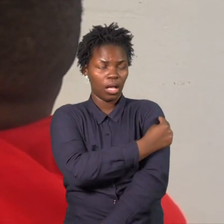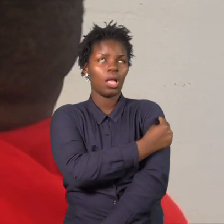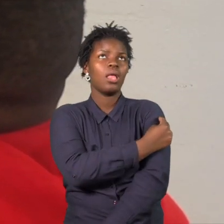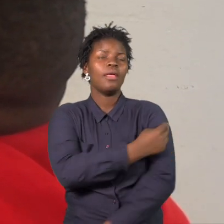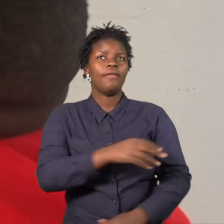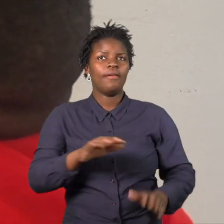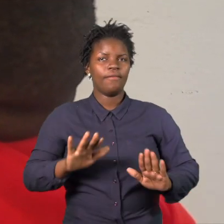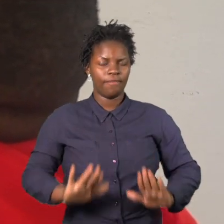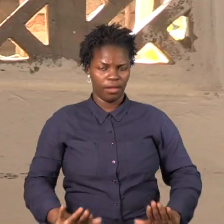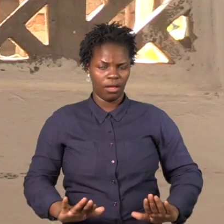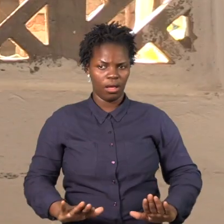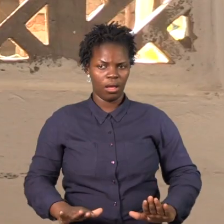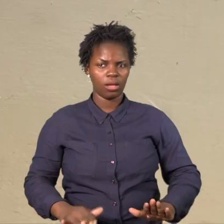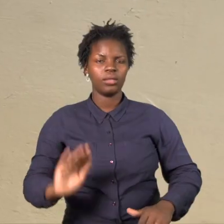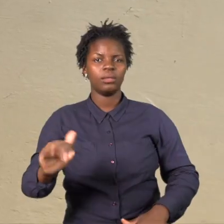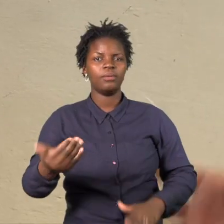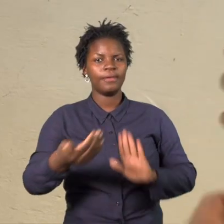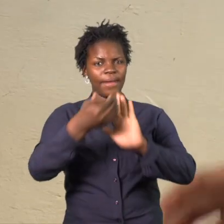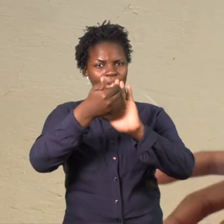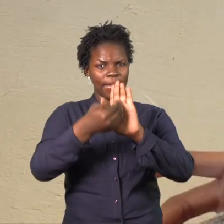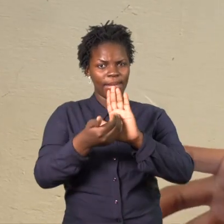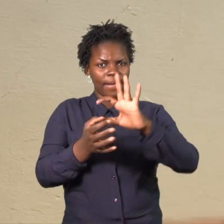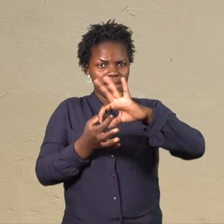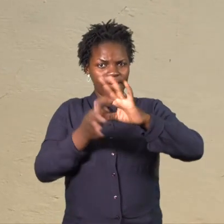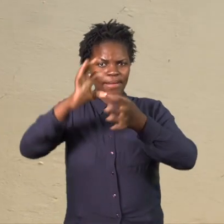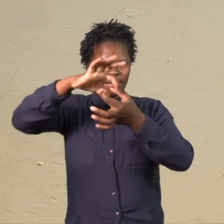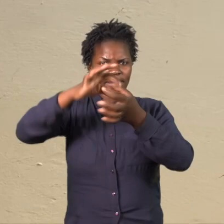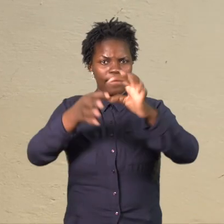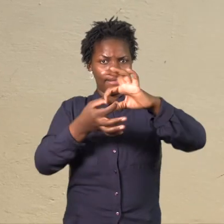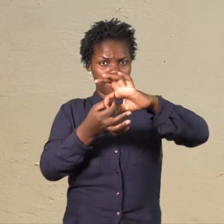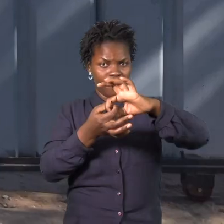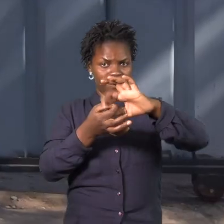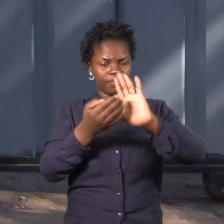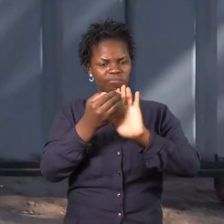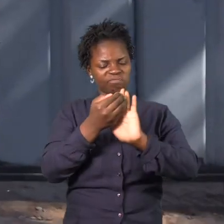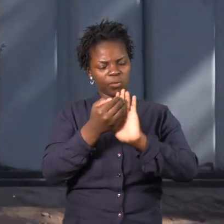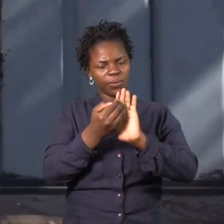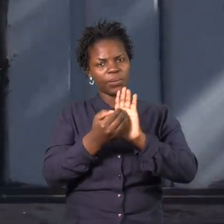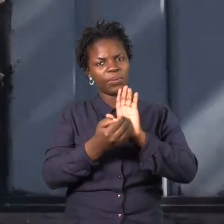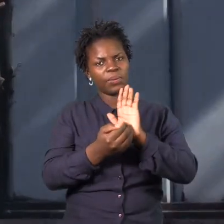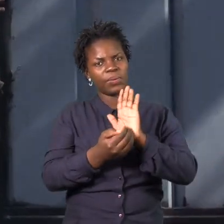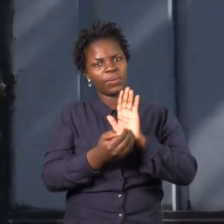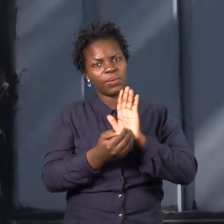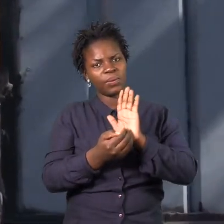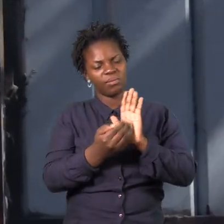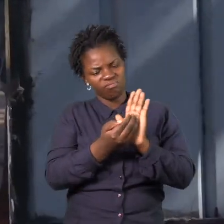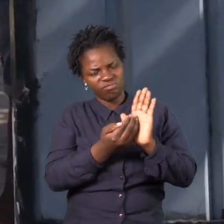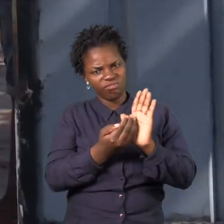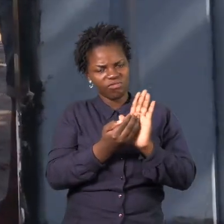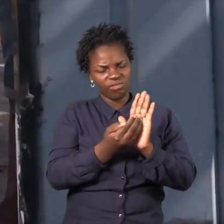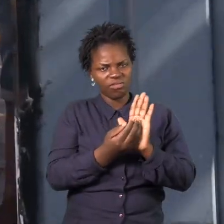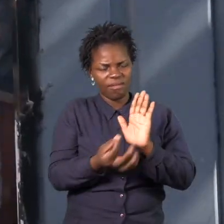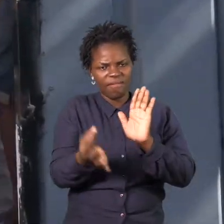suporte da coluna porque ela quebrou-se mesmo. Caí, tive a lesão na medula espinhal